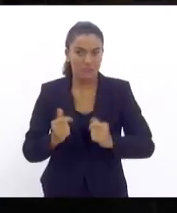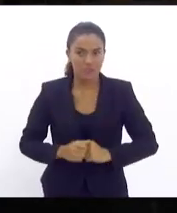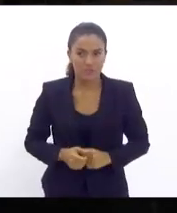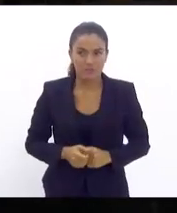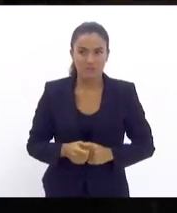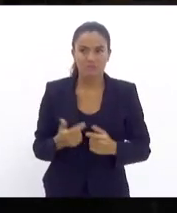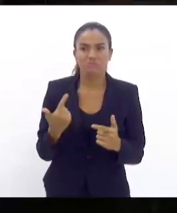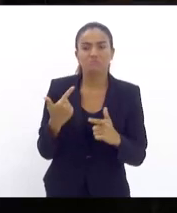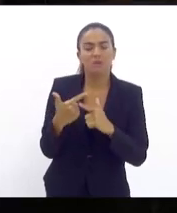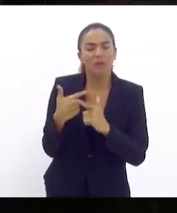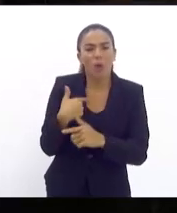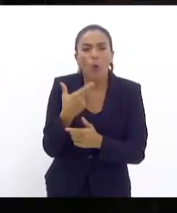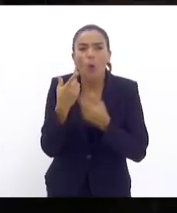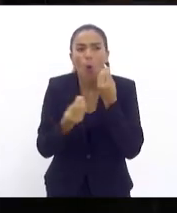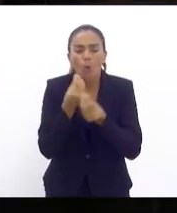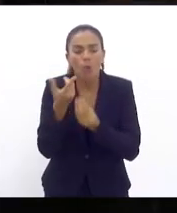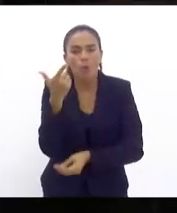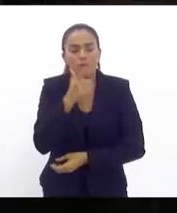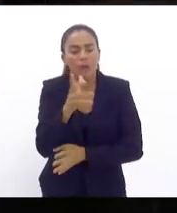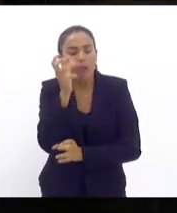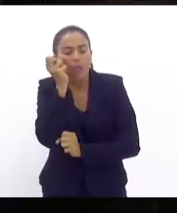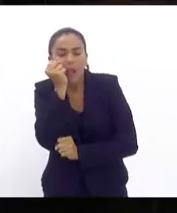e dormir bem ao fim do dia.